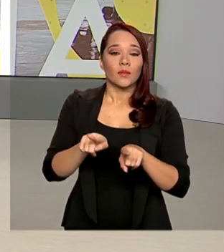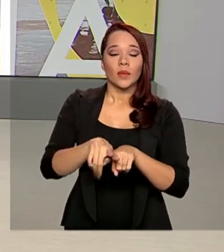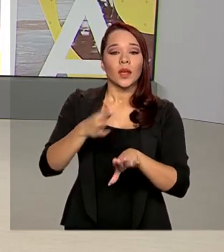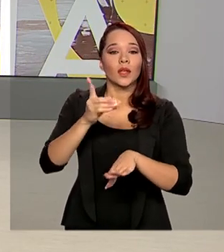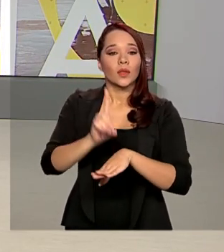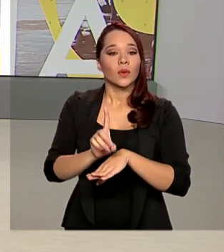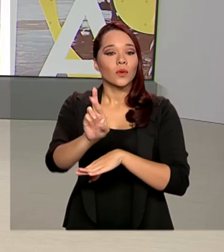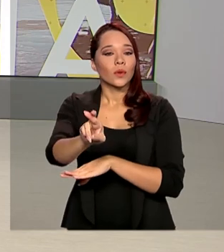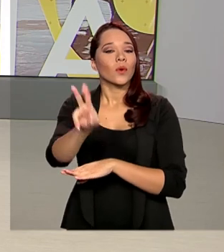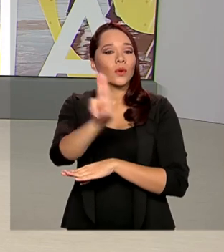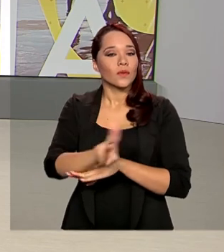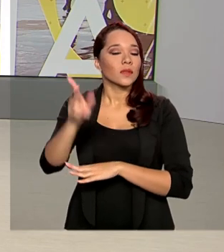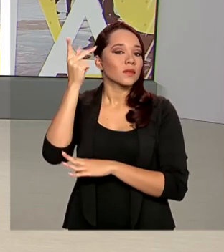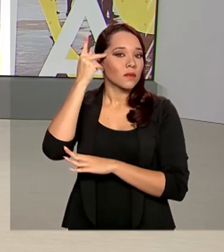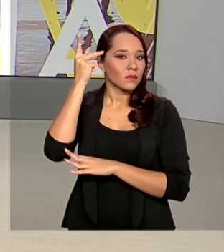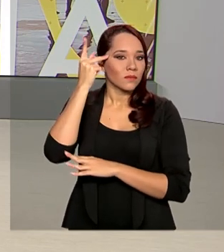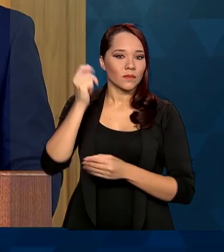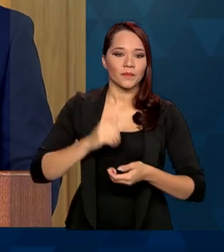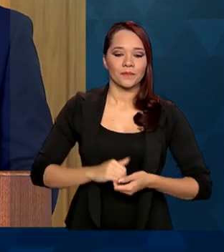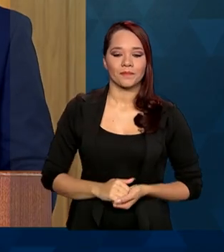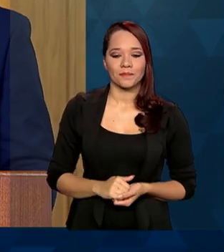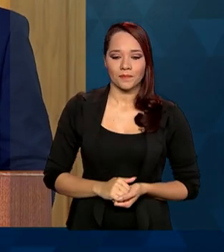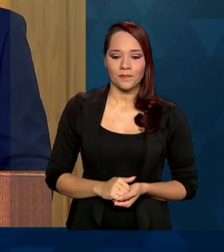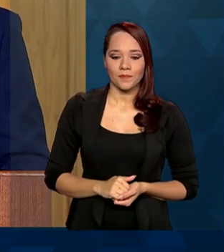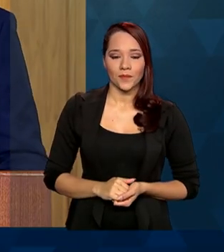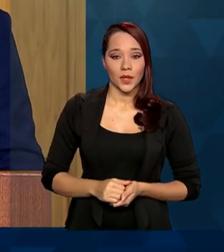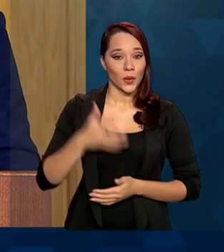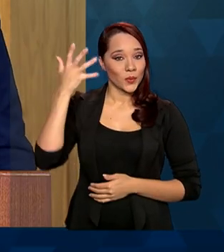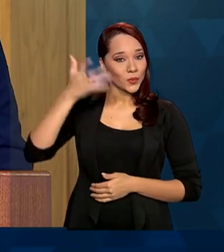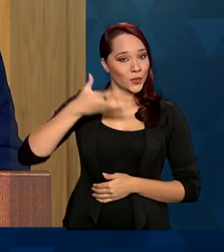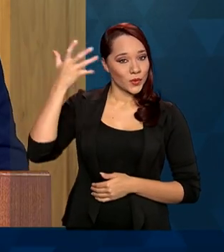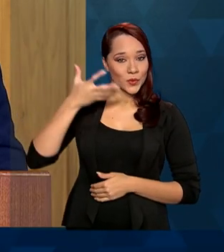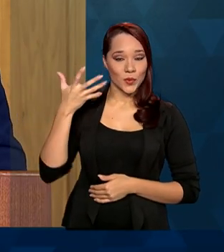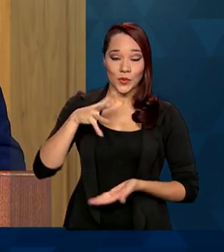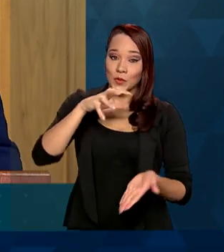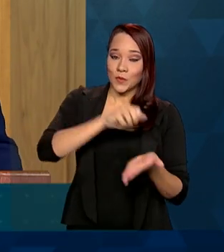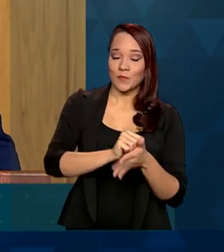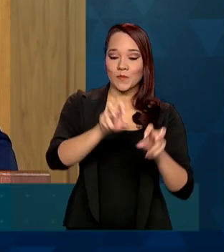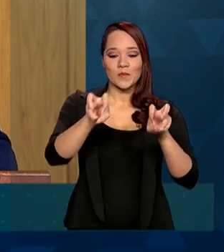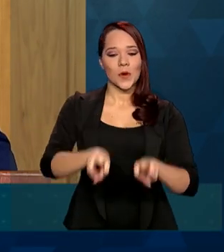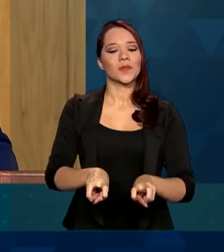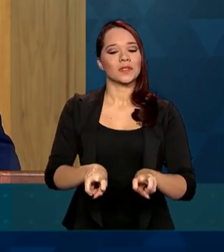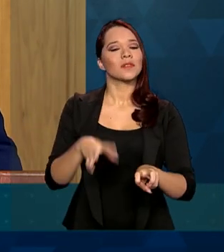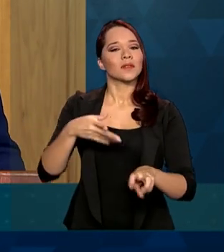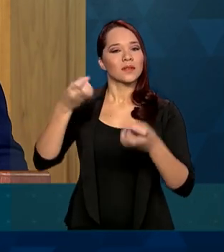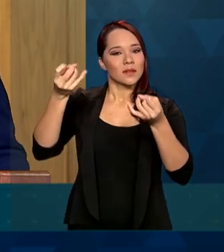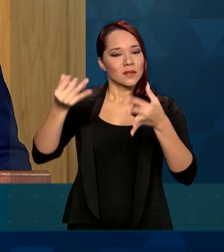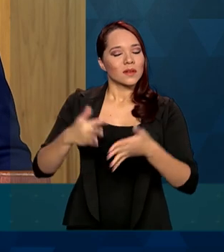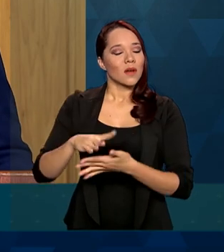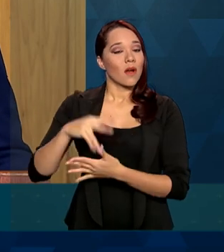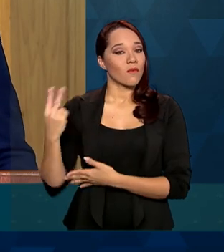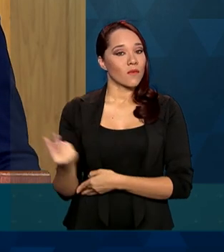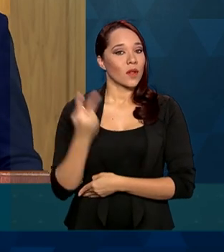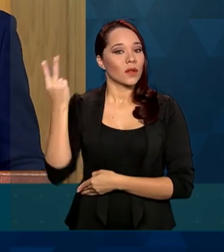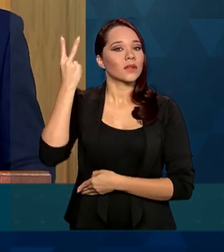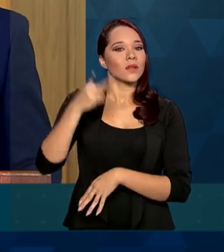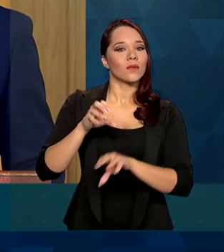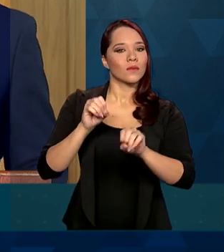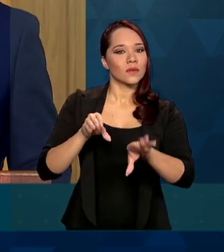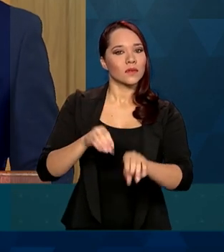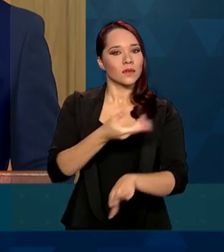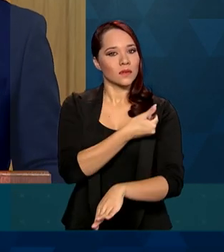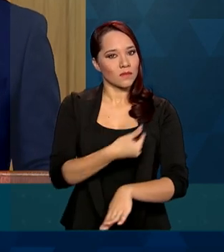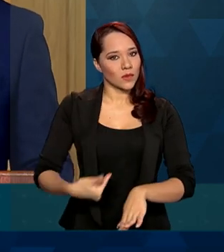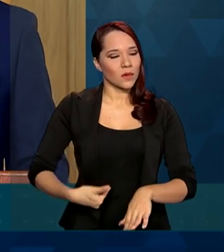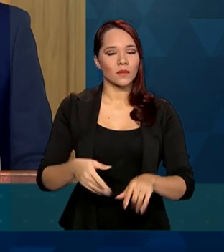pela Universidade de São Paulo. No discurso de posse, Milton Ribeiro enfatiçou a valorização do ensino público